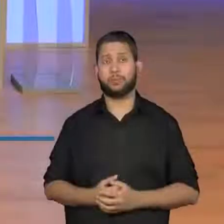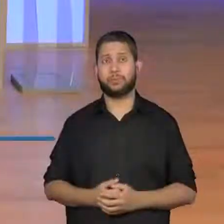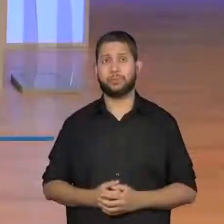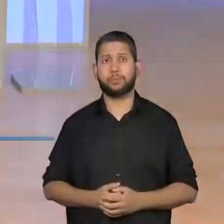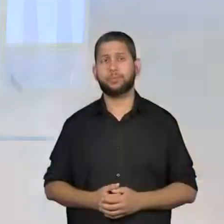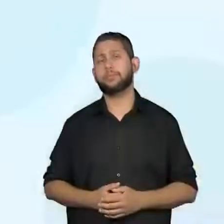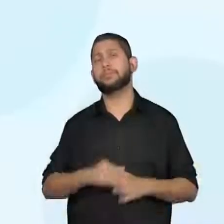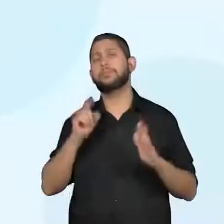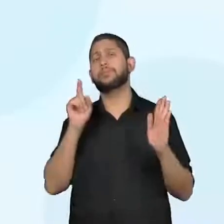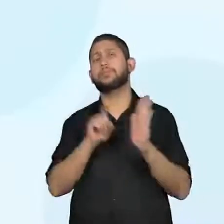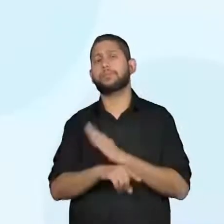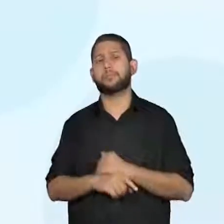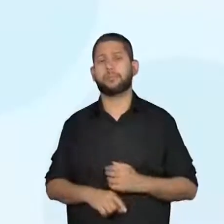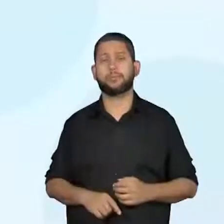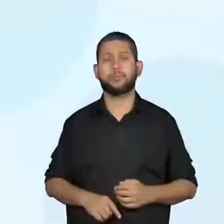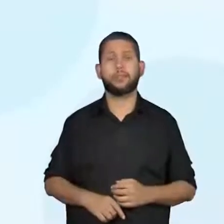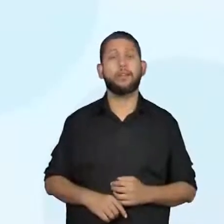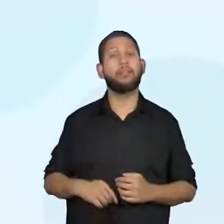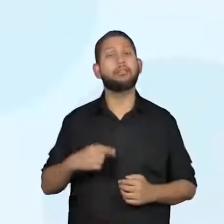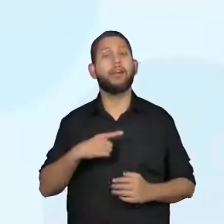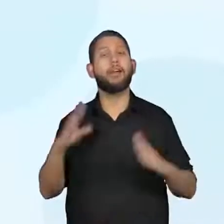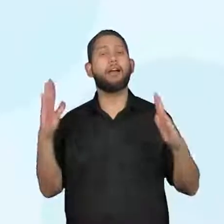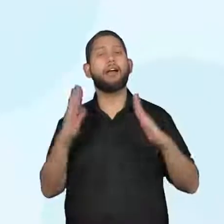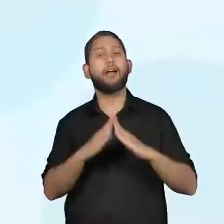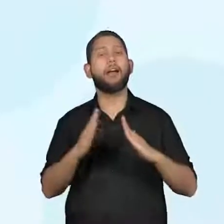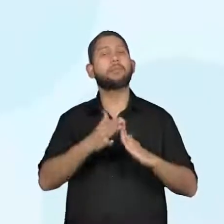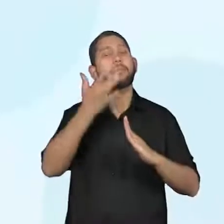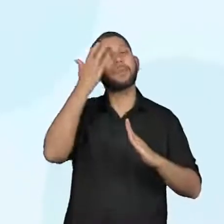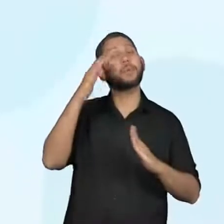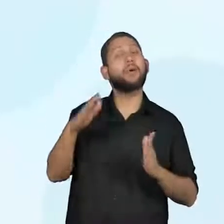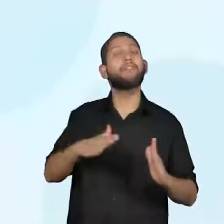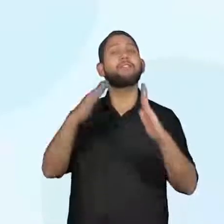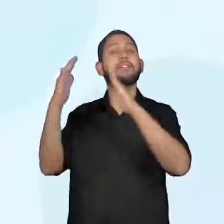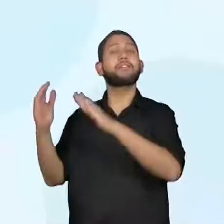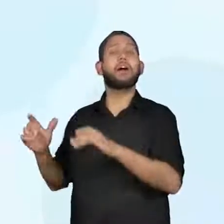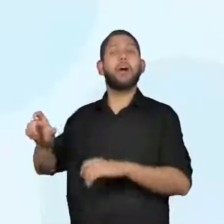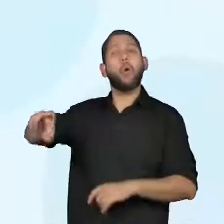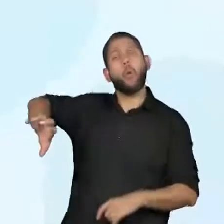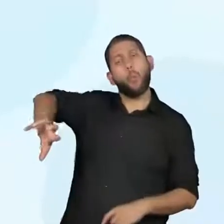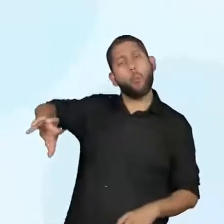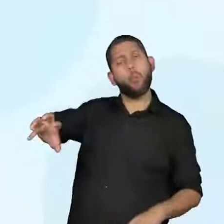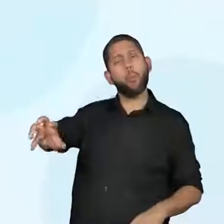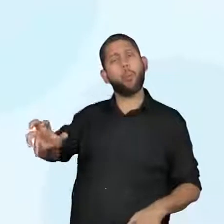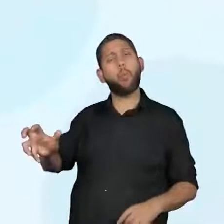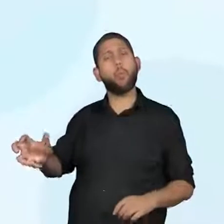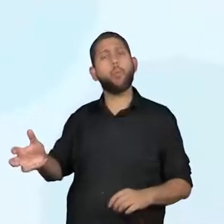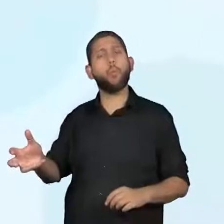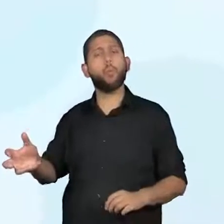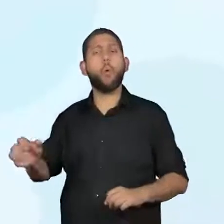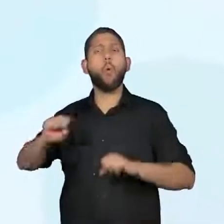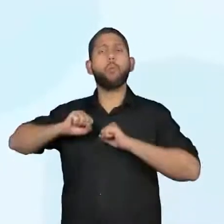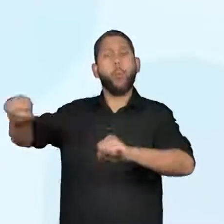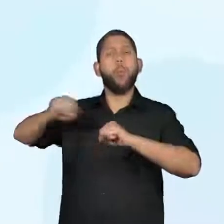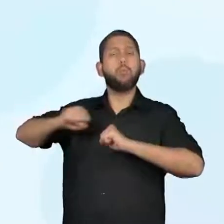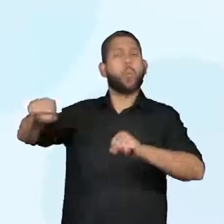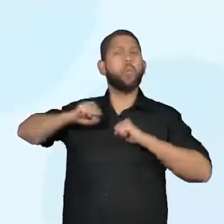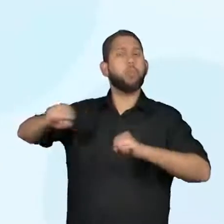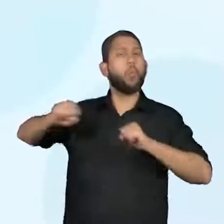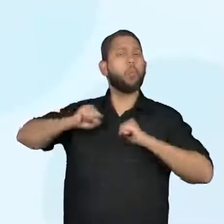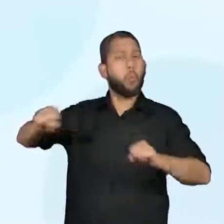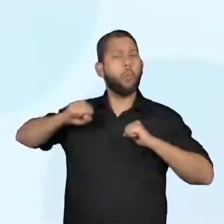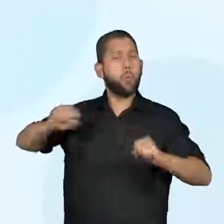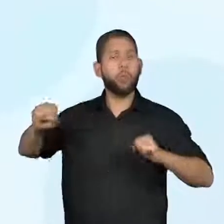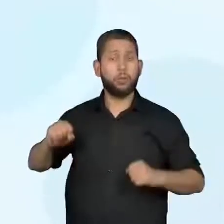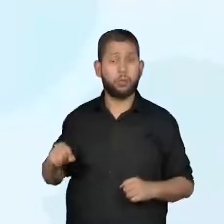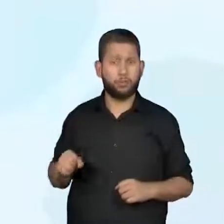só, e será que som alto, som alto também é poluição? O que você acha, Pro? Eu acho que